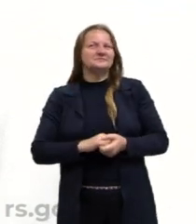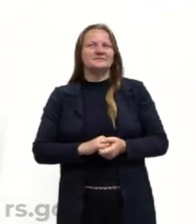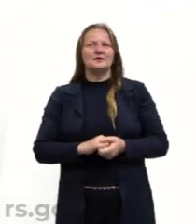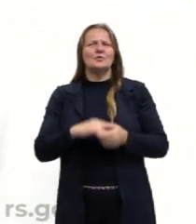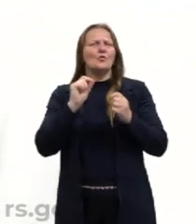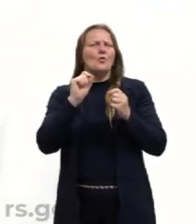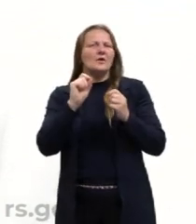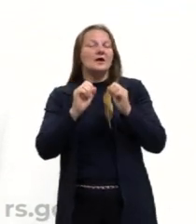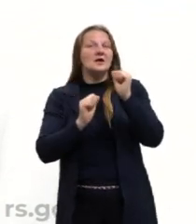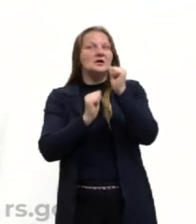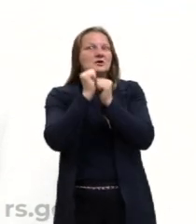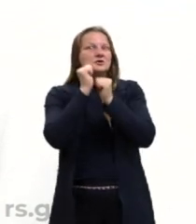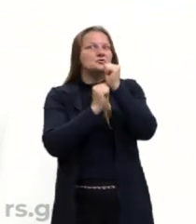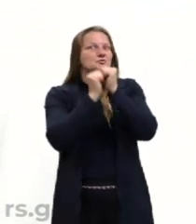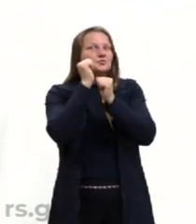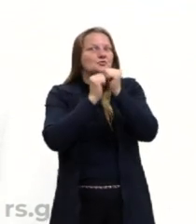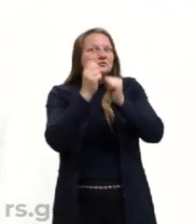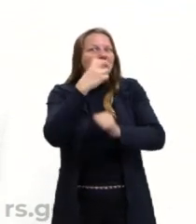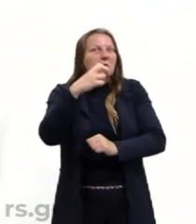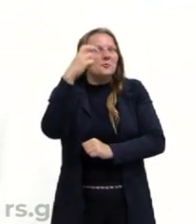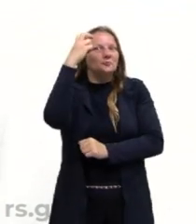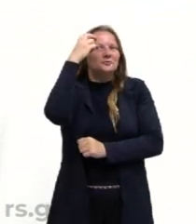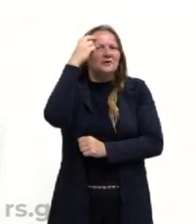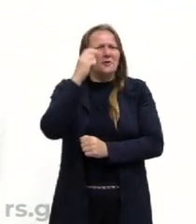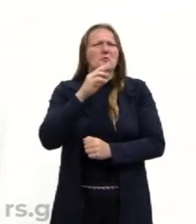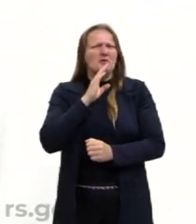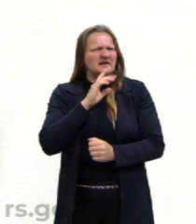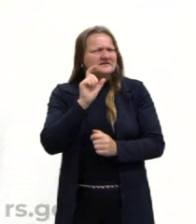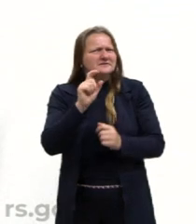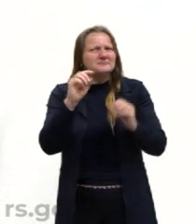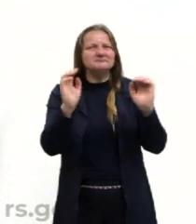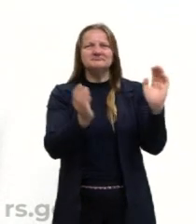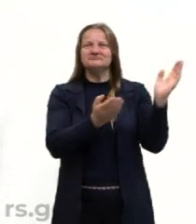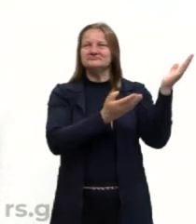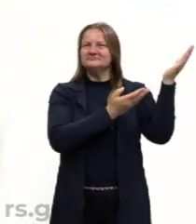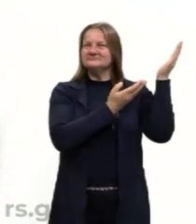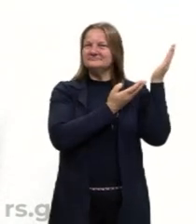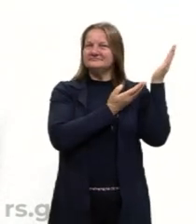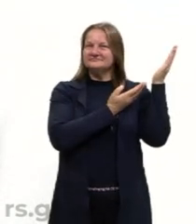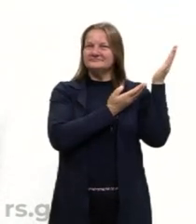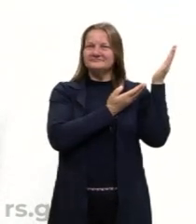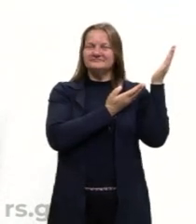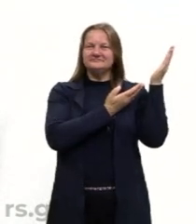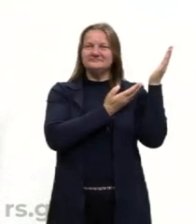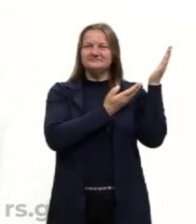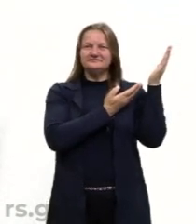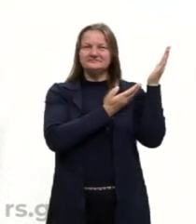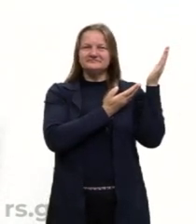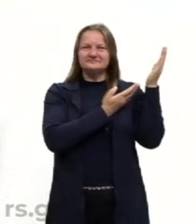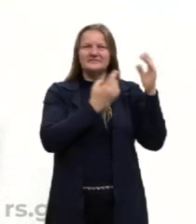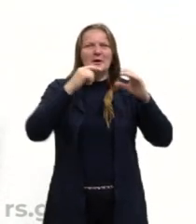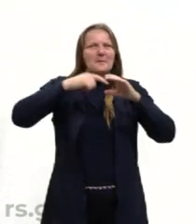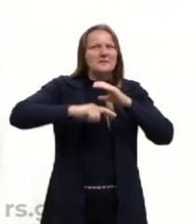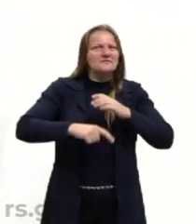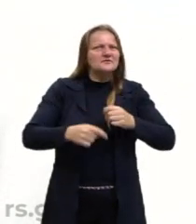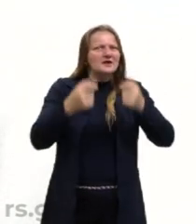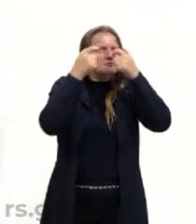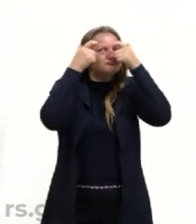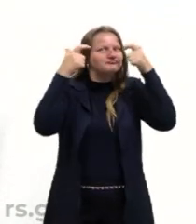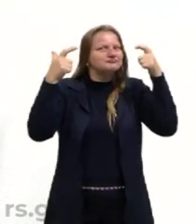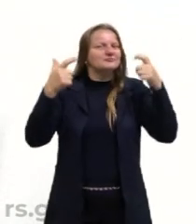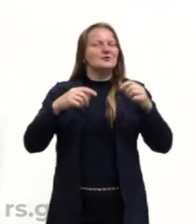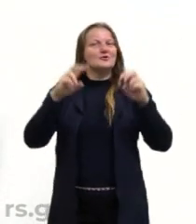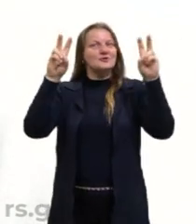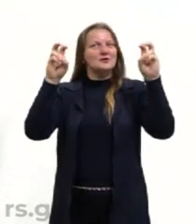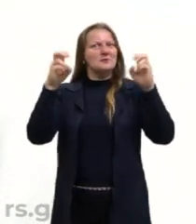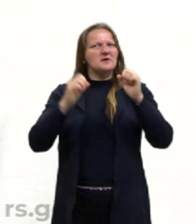cultural, que você certamente já ouviu, já tem um pouco de conhecimento, vamos aprofundar esses conhecimentos, certo? Então vem comigo para esse tema sobre